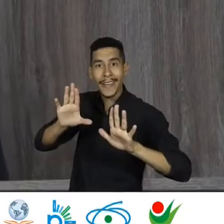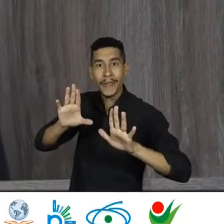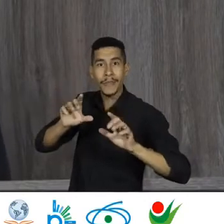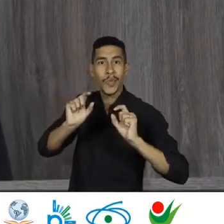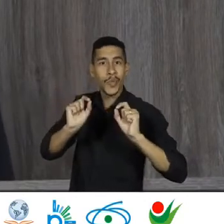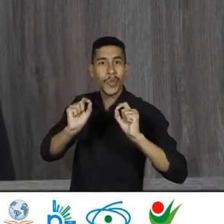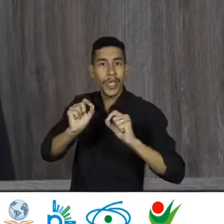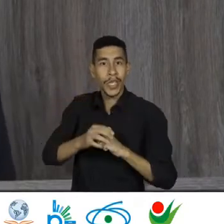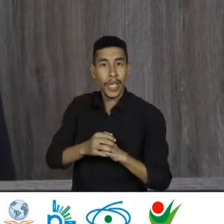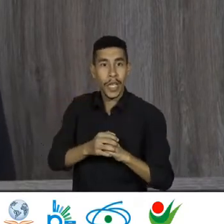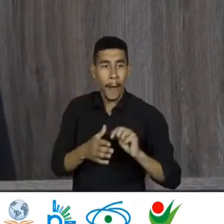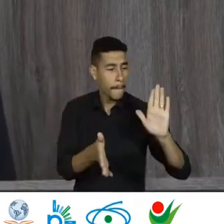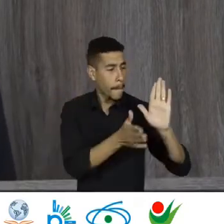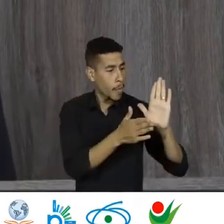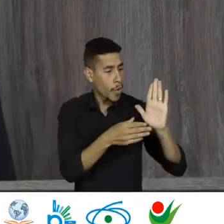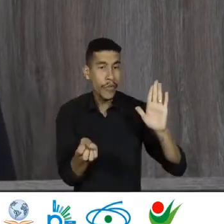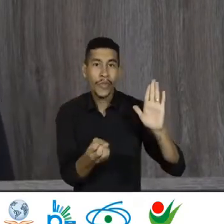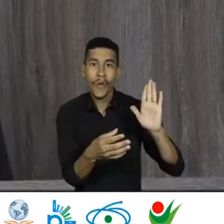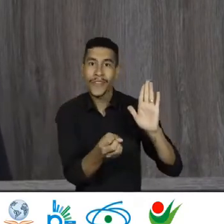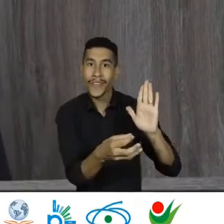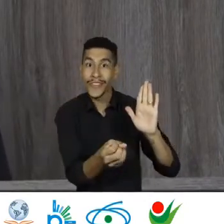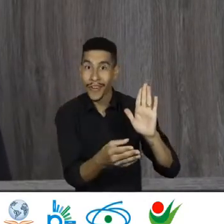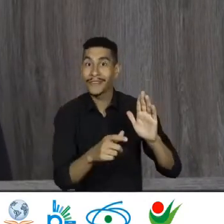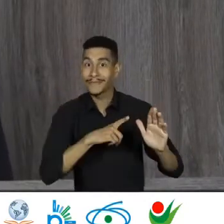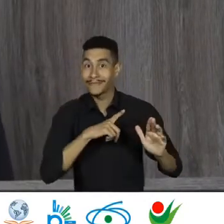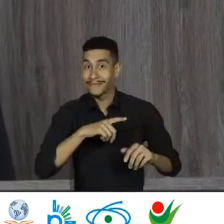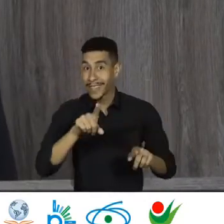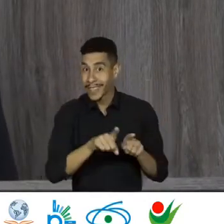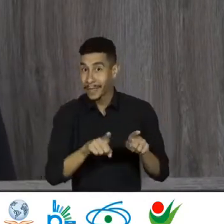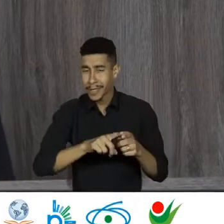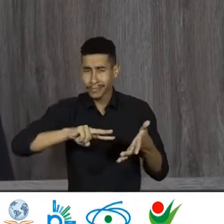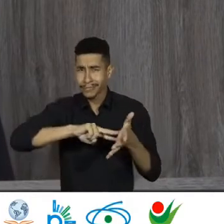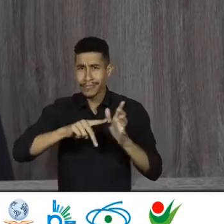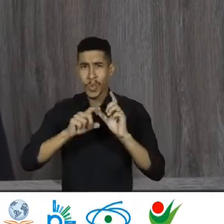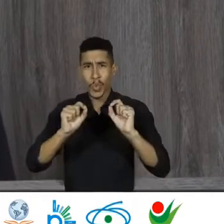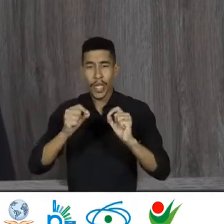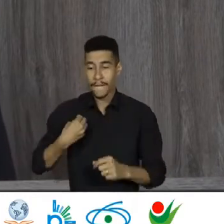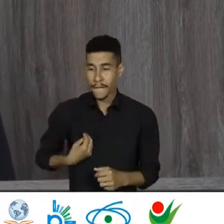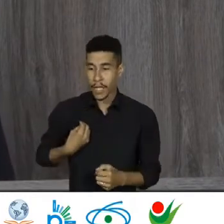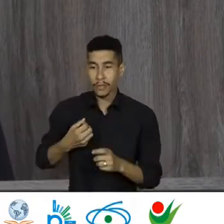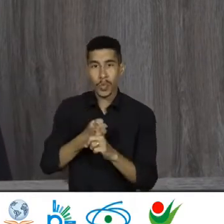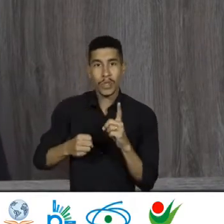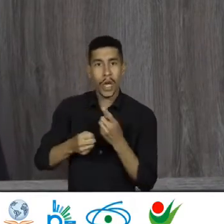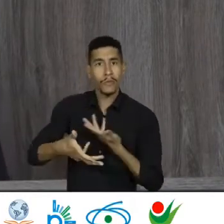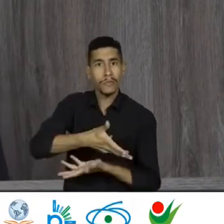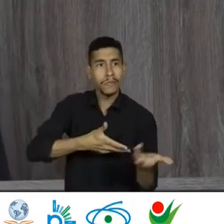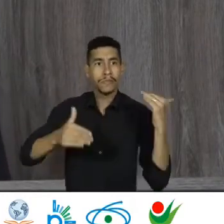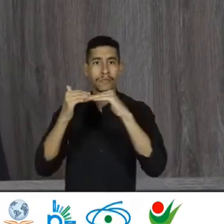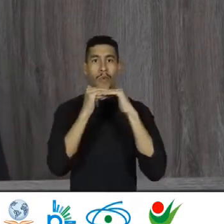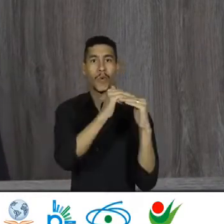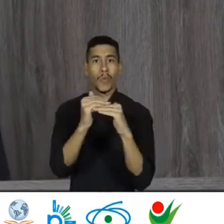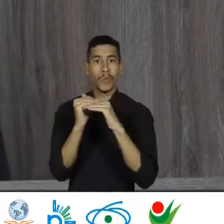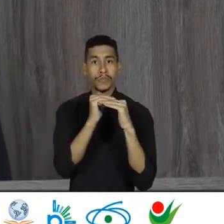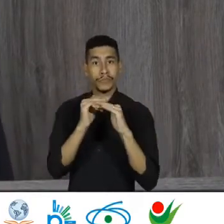formulação de novas propostas, para o que significa viver em comum, o seminário